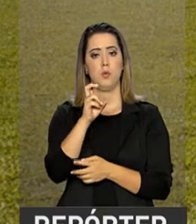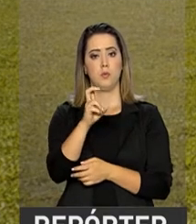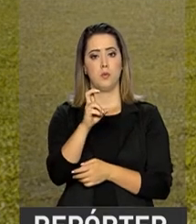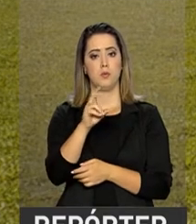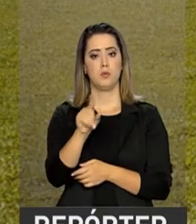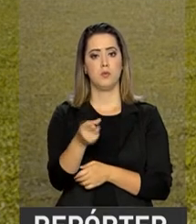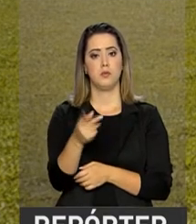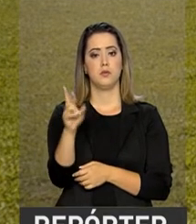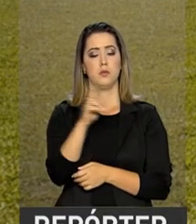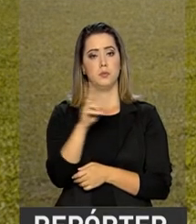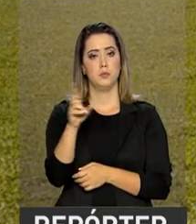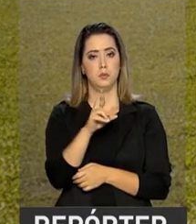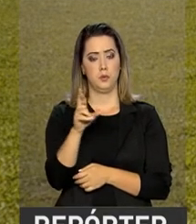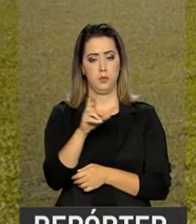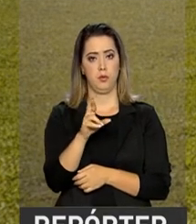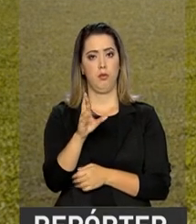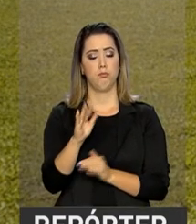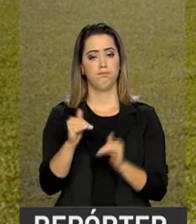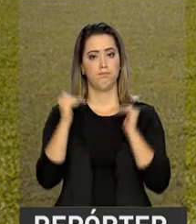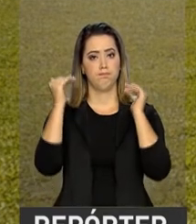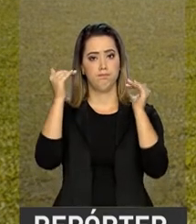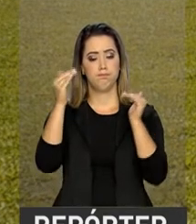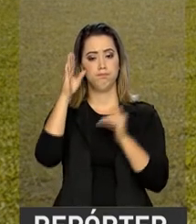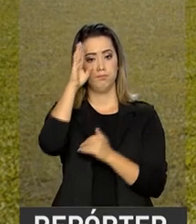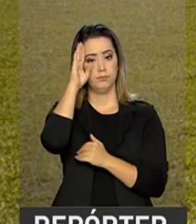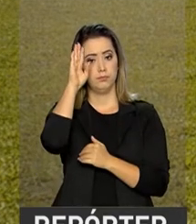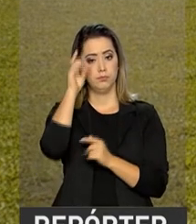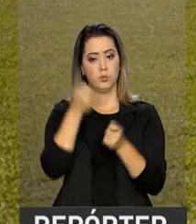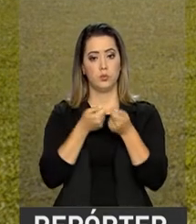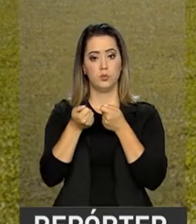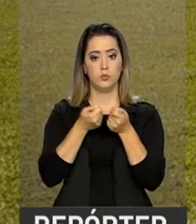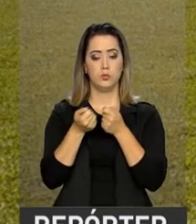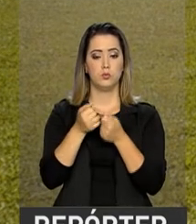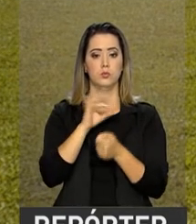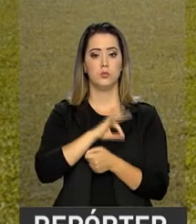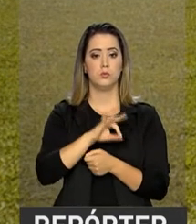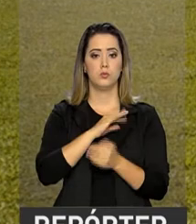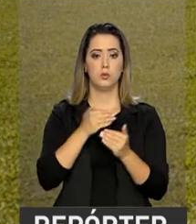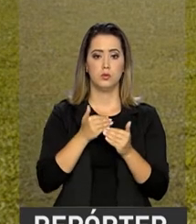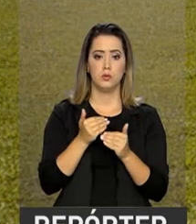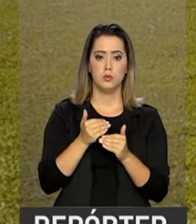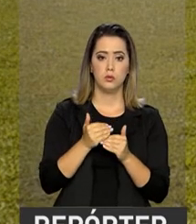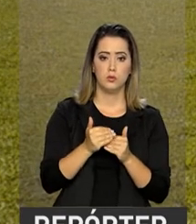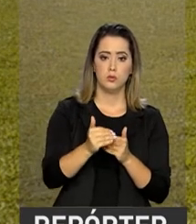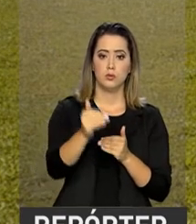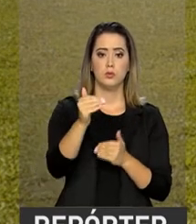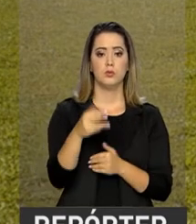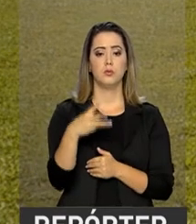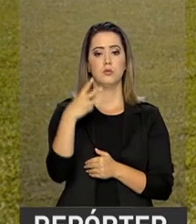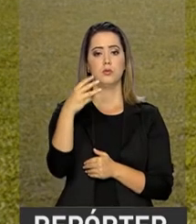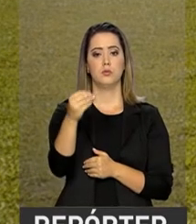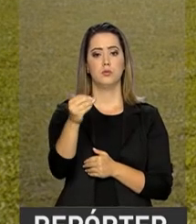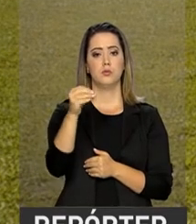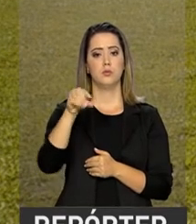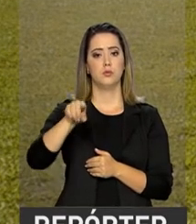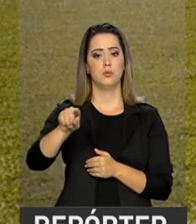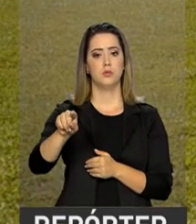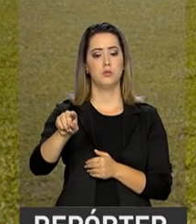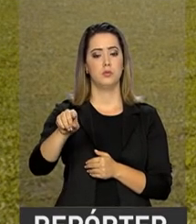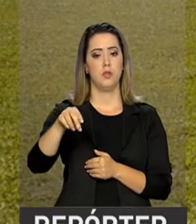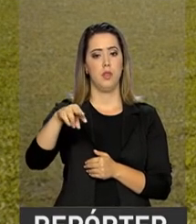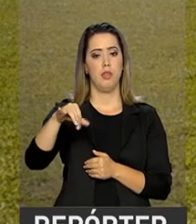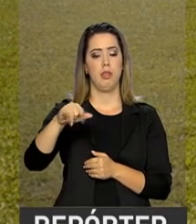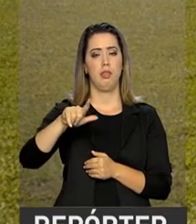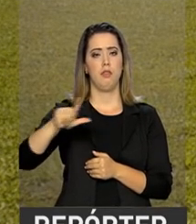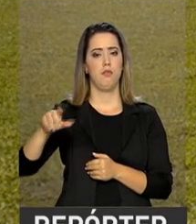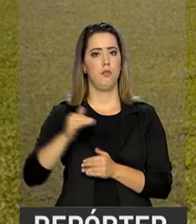para nível superior. Os reajustes vão ocorrer com o tempo de forma gradual, a partir de 30